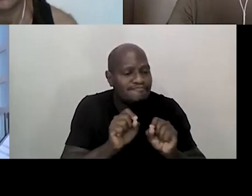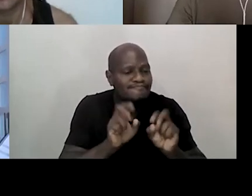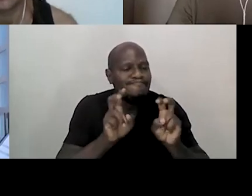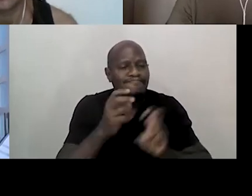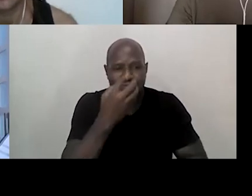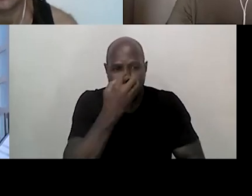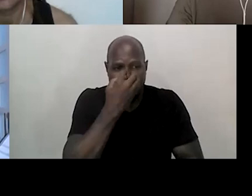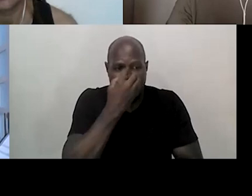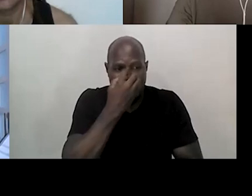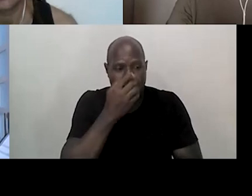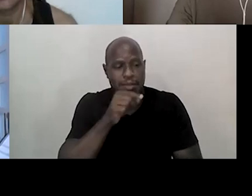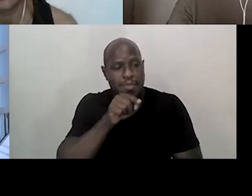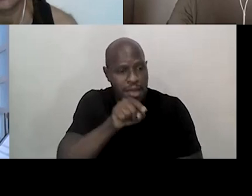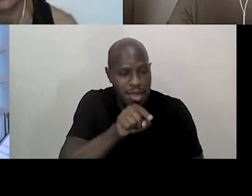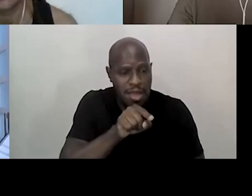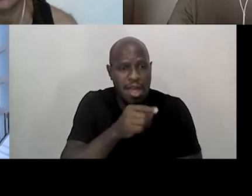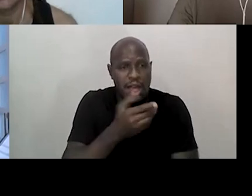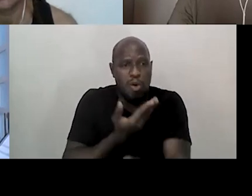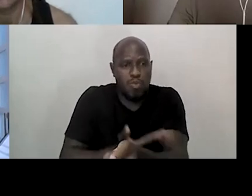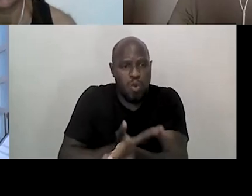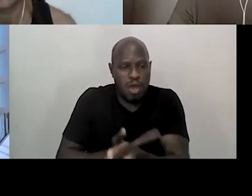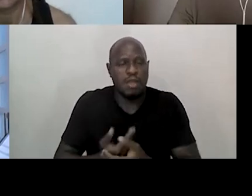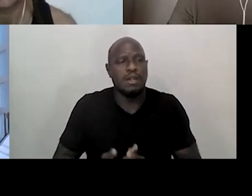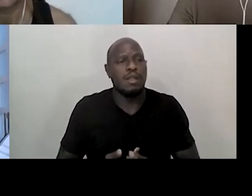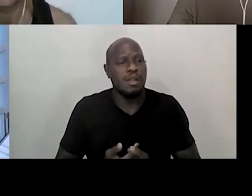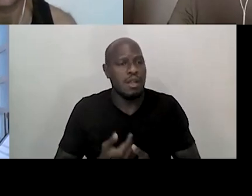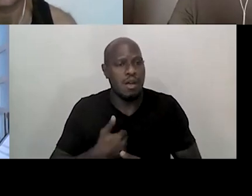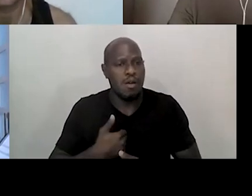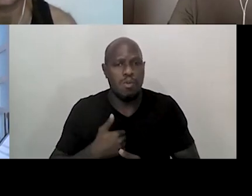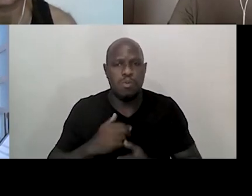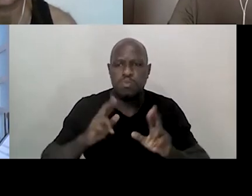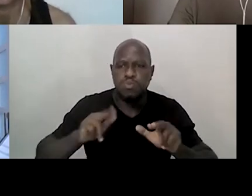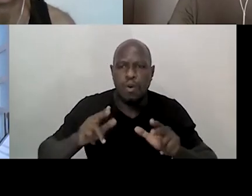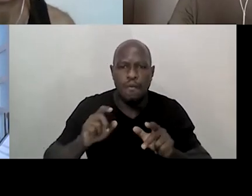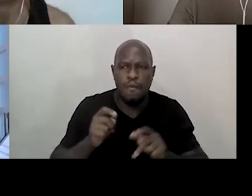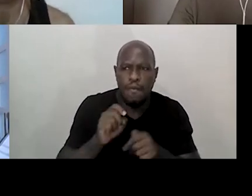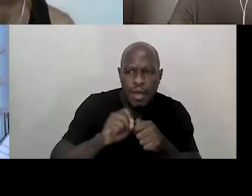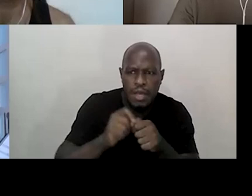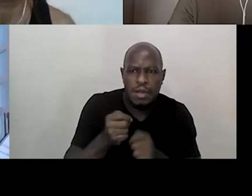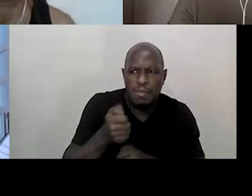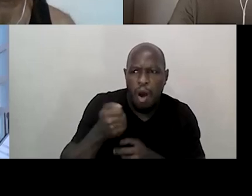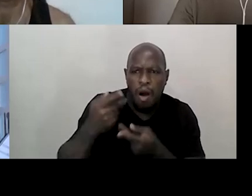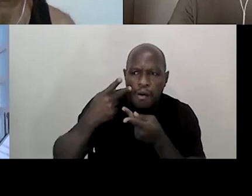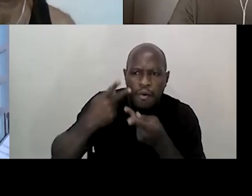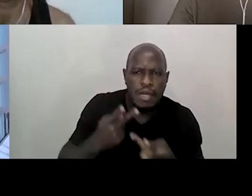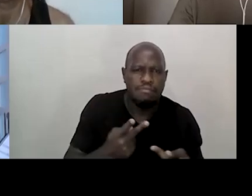para o usuário. Então, assim, eu nunca fiz, eu fiz pouca visita